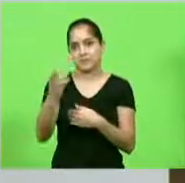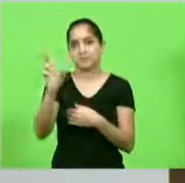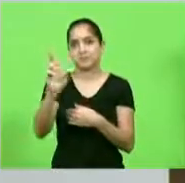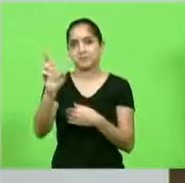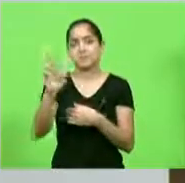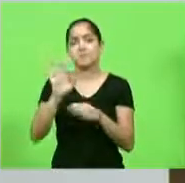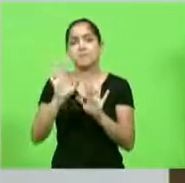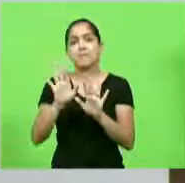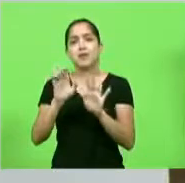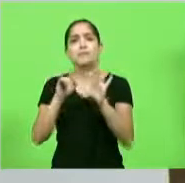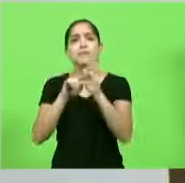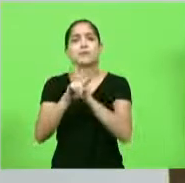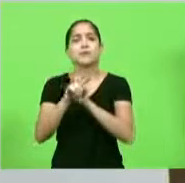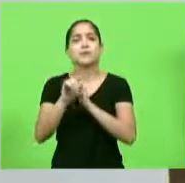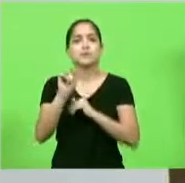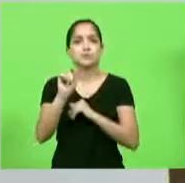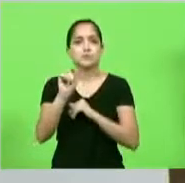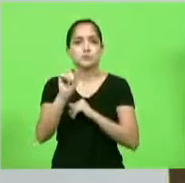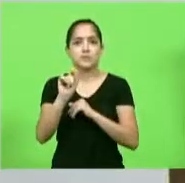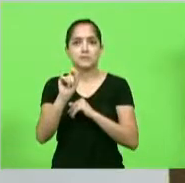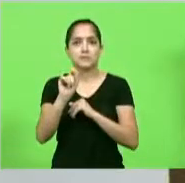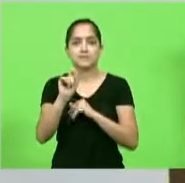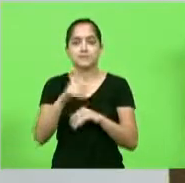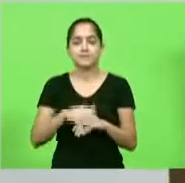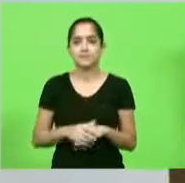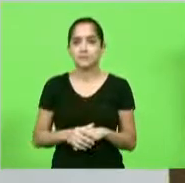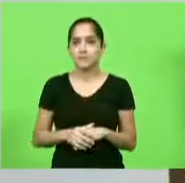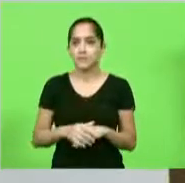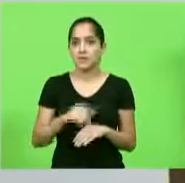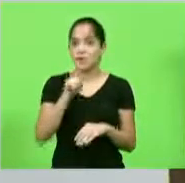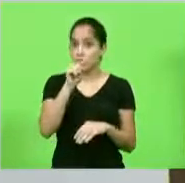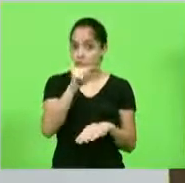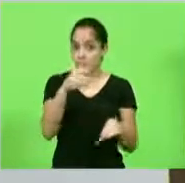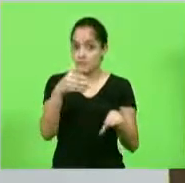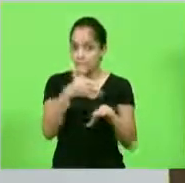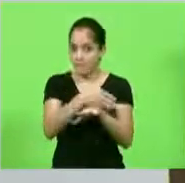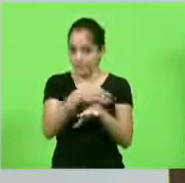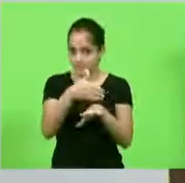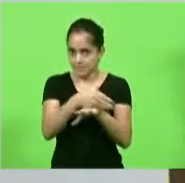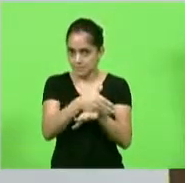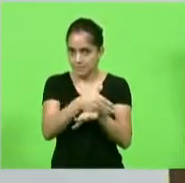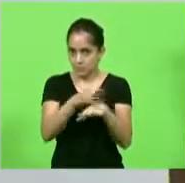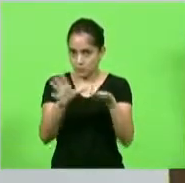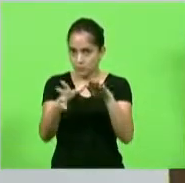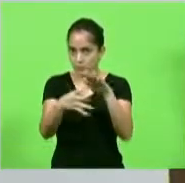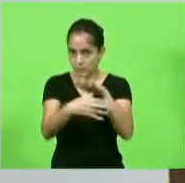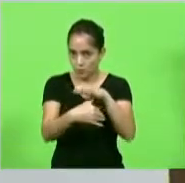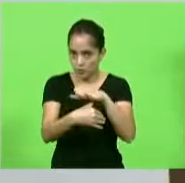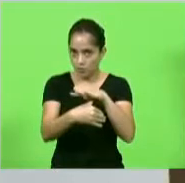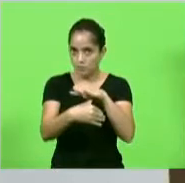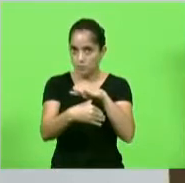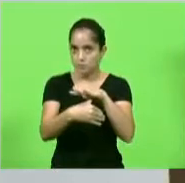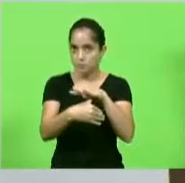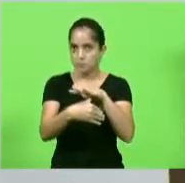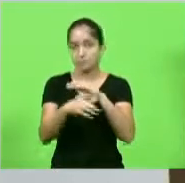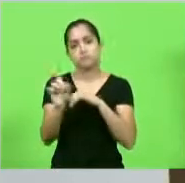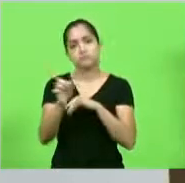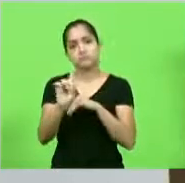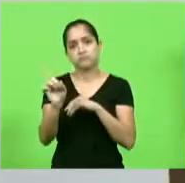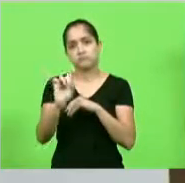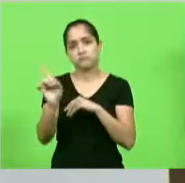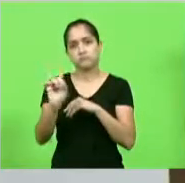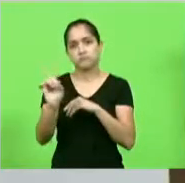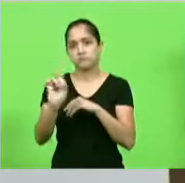A minha pergunta, vossa excelência, o senhor teve participação nesse roubo? não,